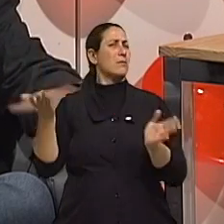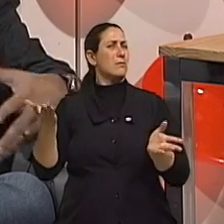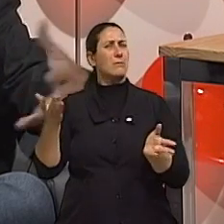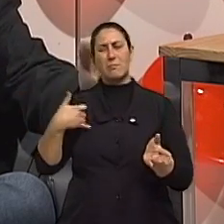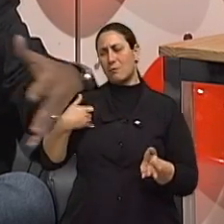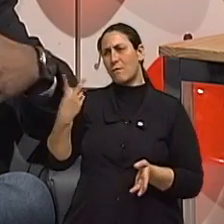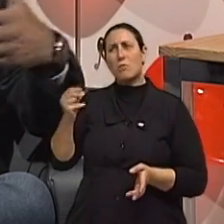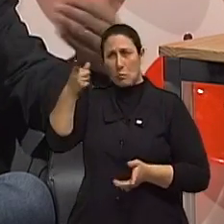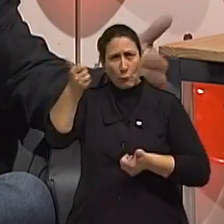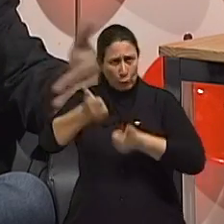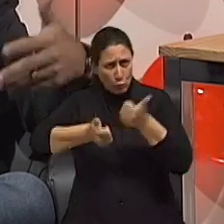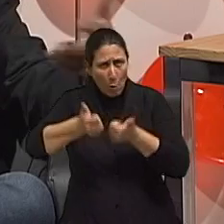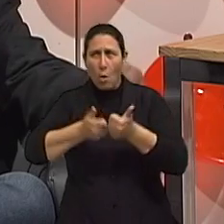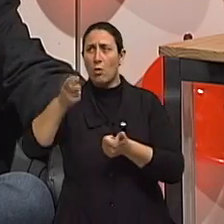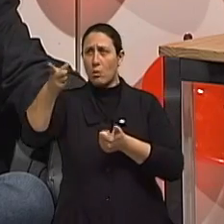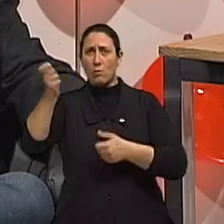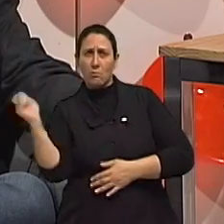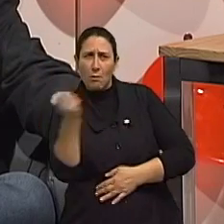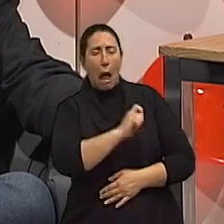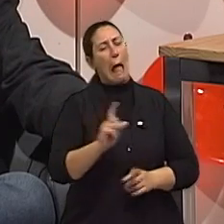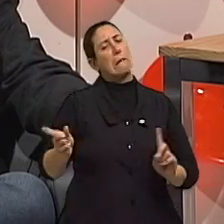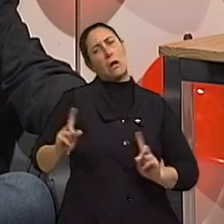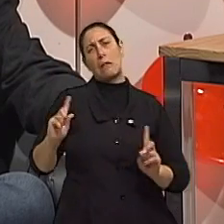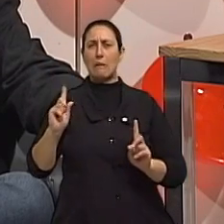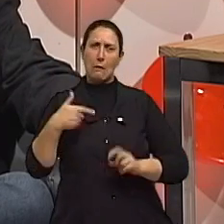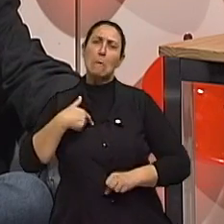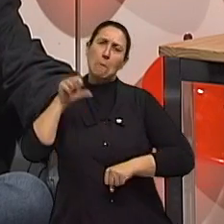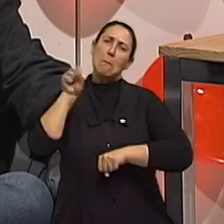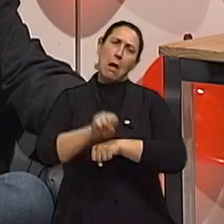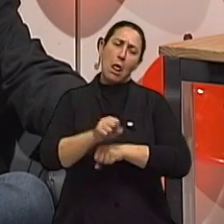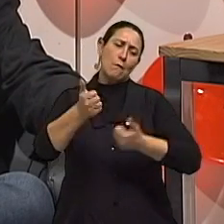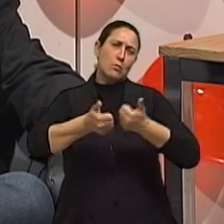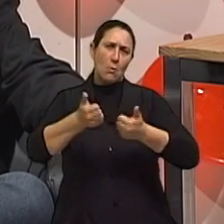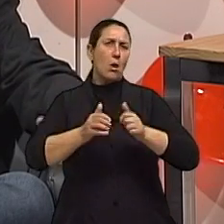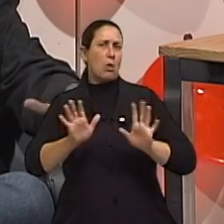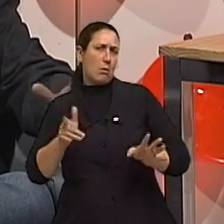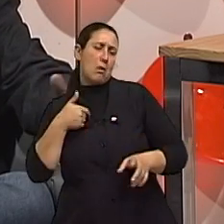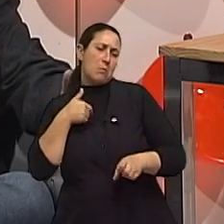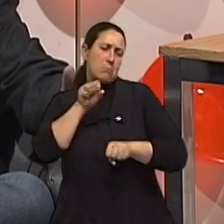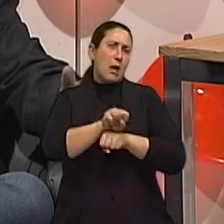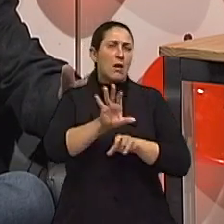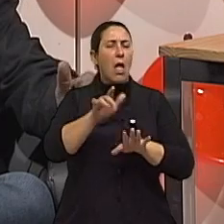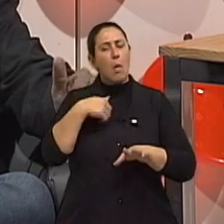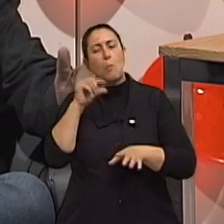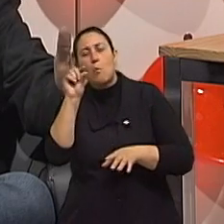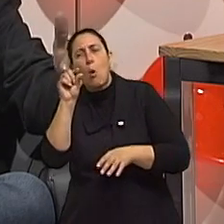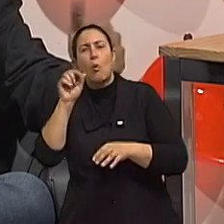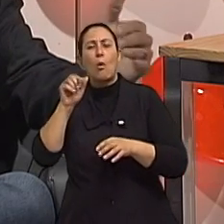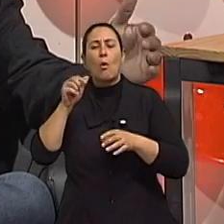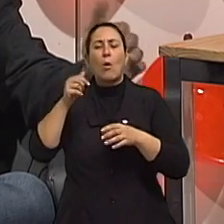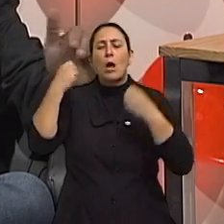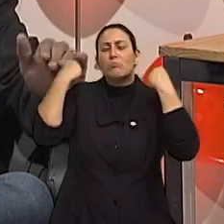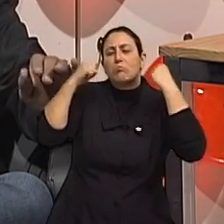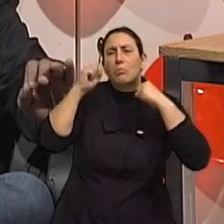jeito, ainda joga bola, joga tênis. não faço mais isso, ou faço isso mais moderado, com